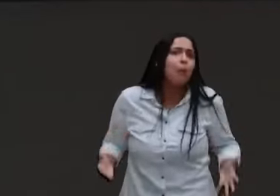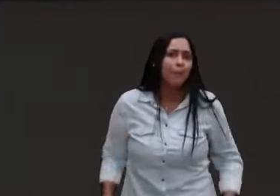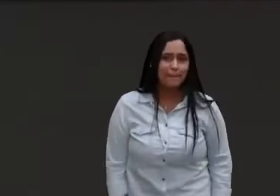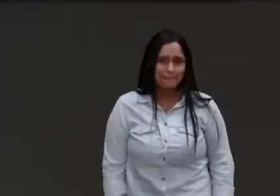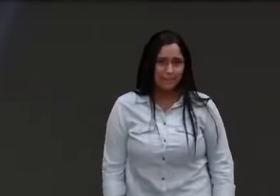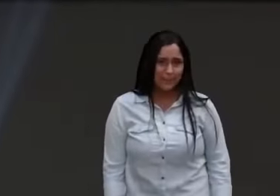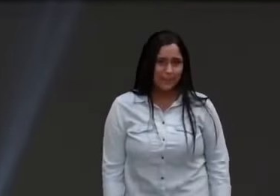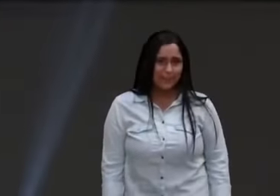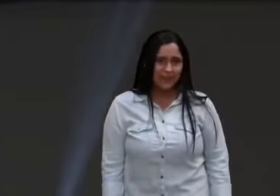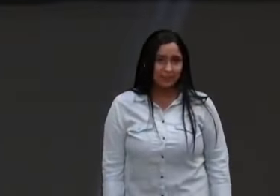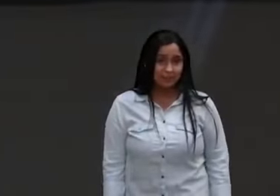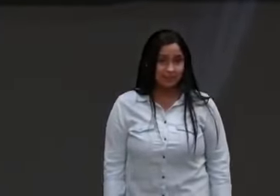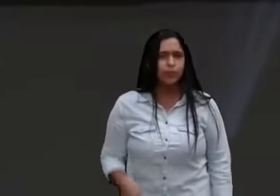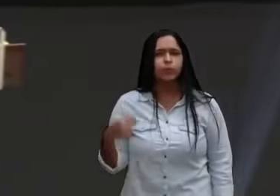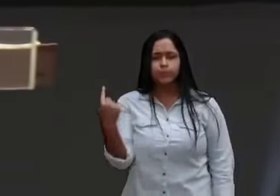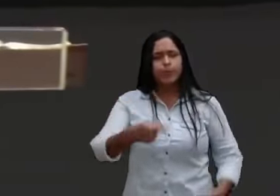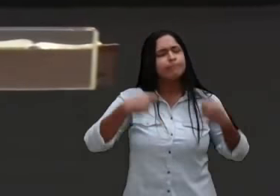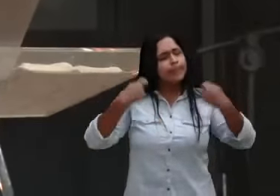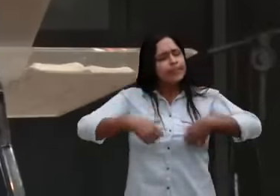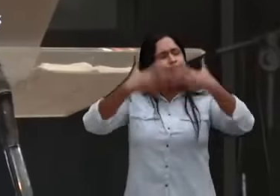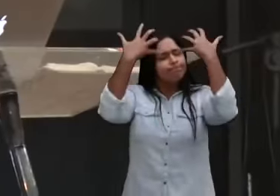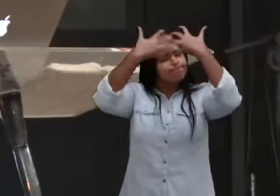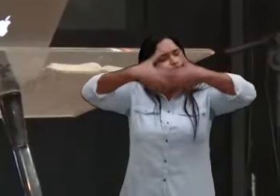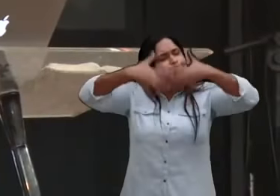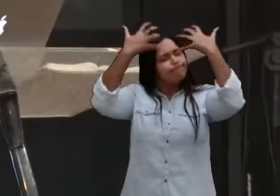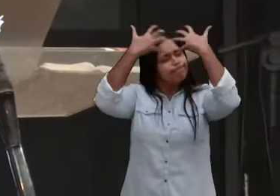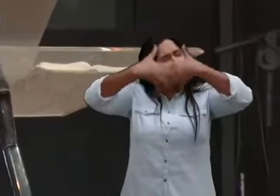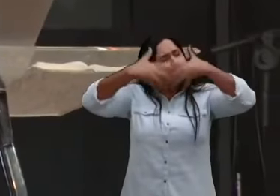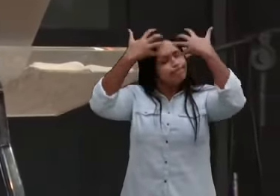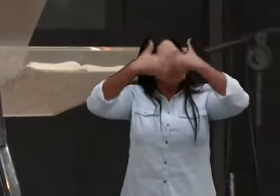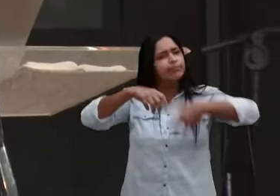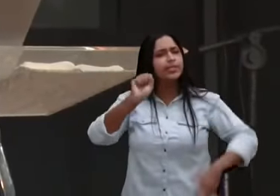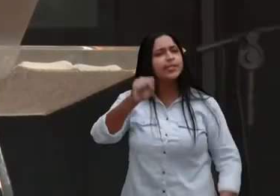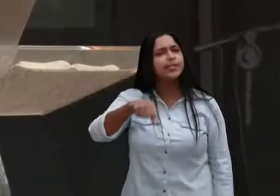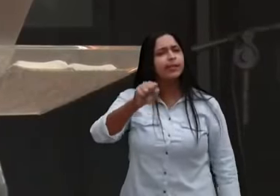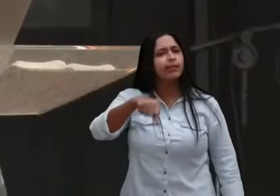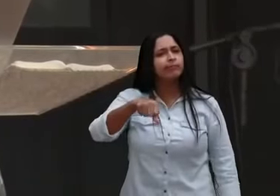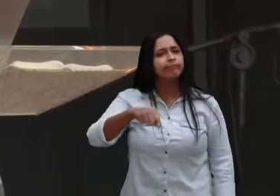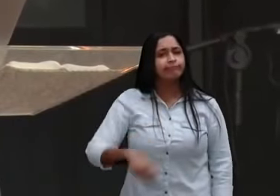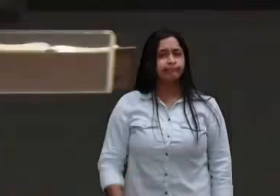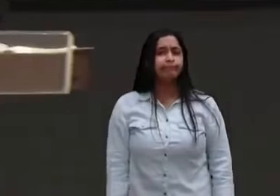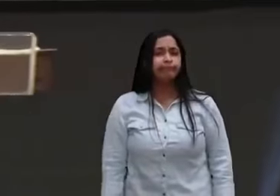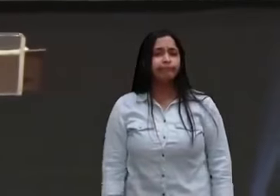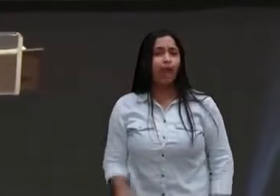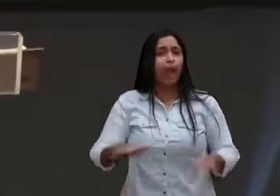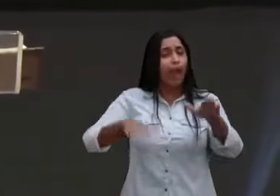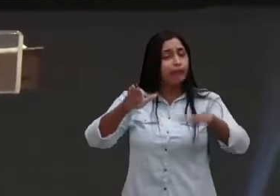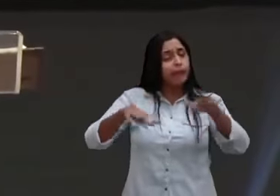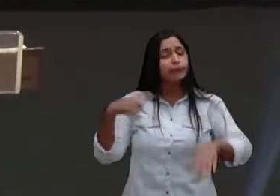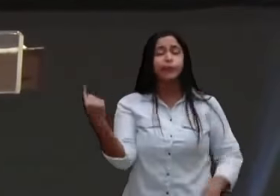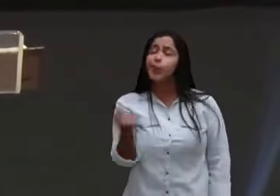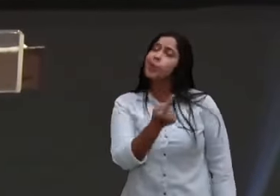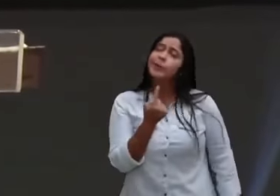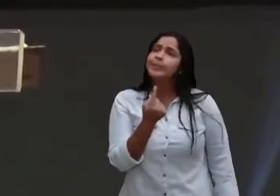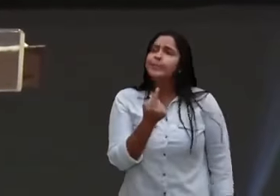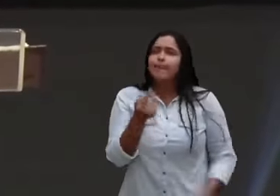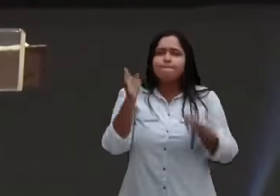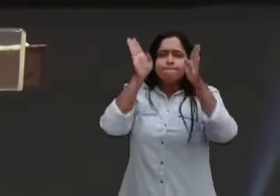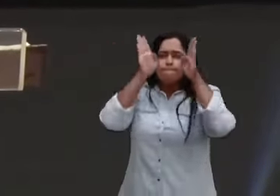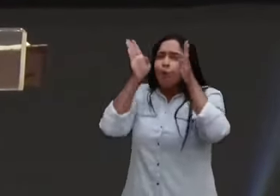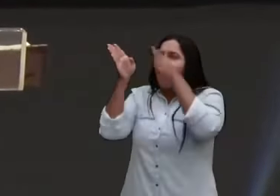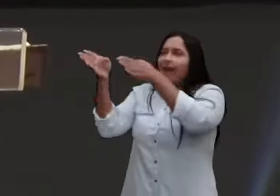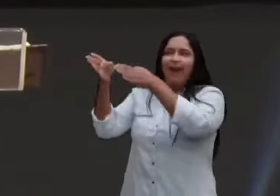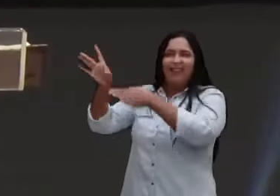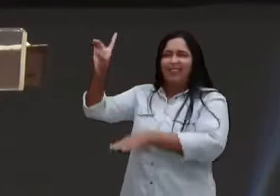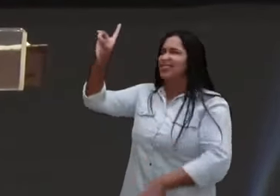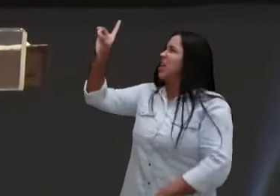Essa é uma reflexão que nós temos que fazer, porque muitas vezes a gente está muito focado naquilo que a gente gostaria que Deus fosse para a gente, e a